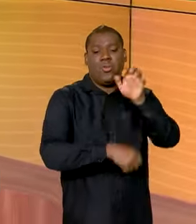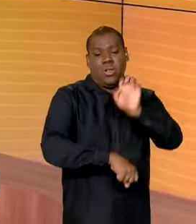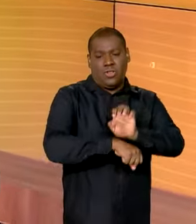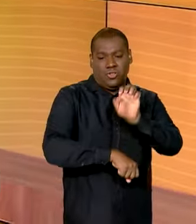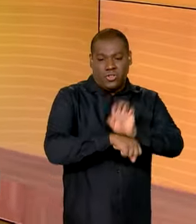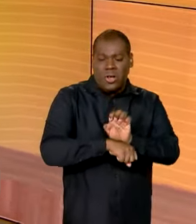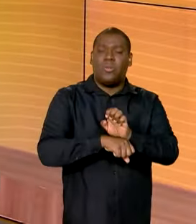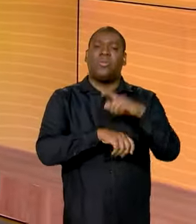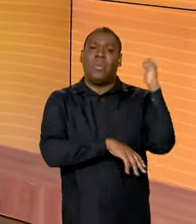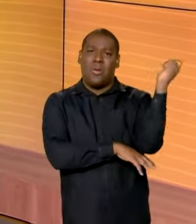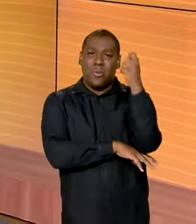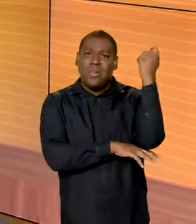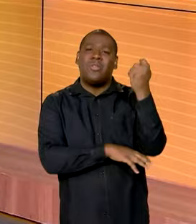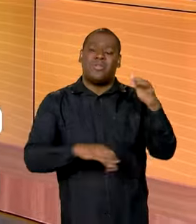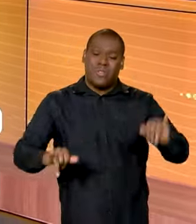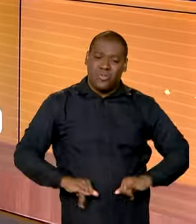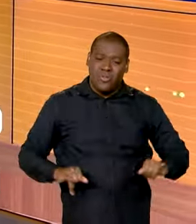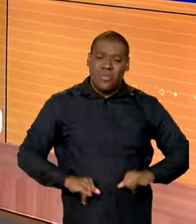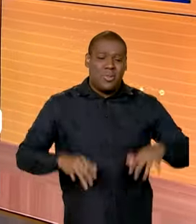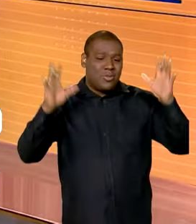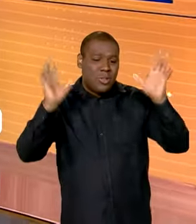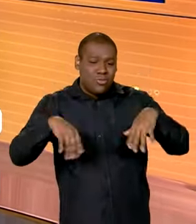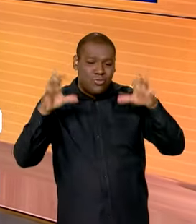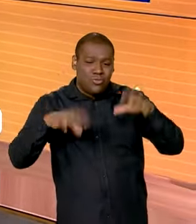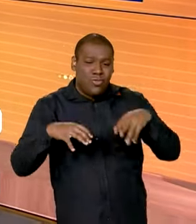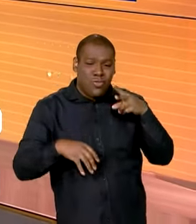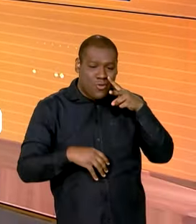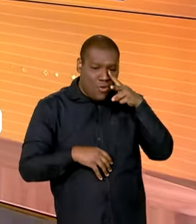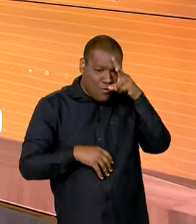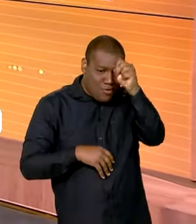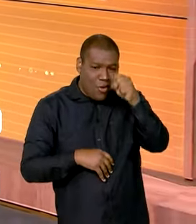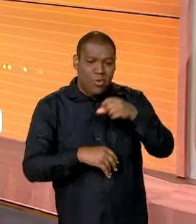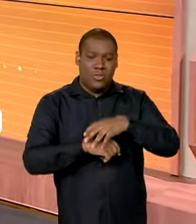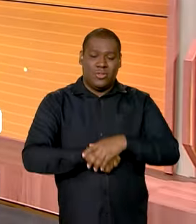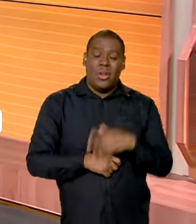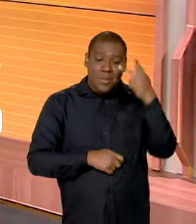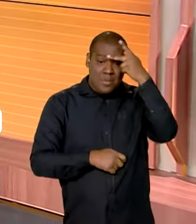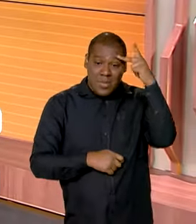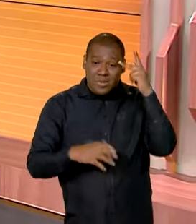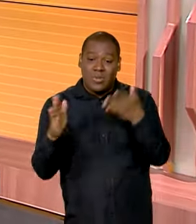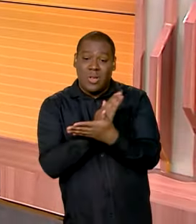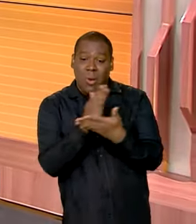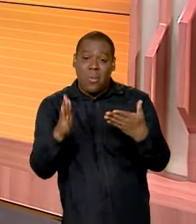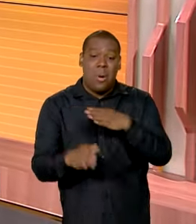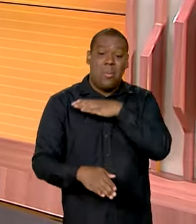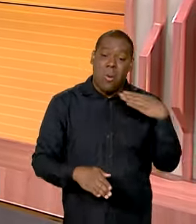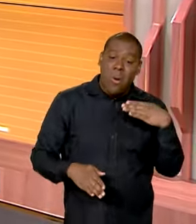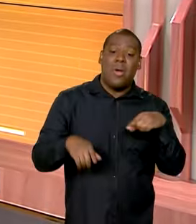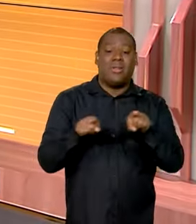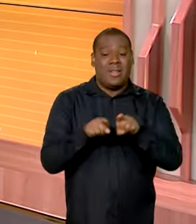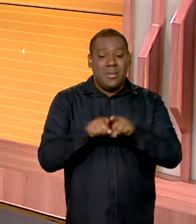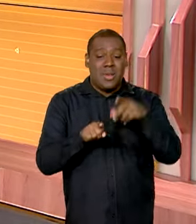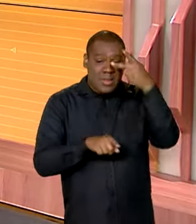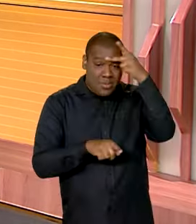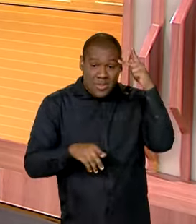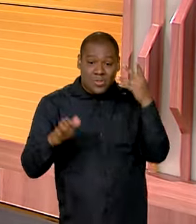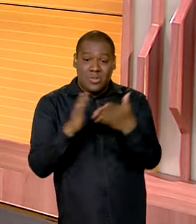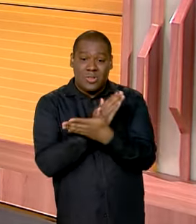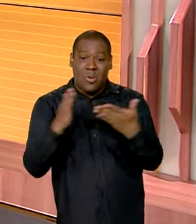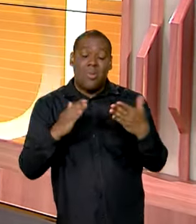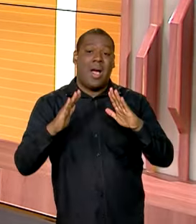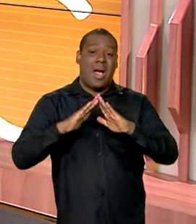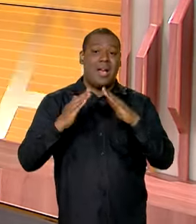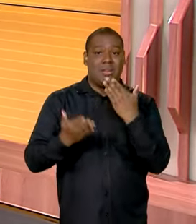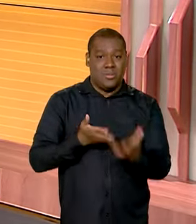sofre com chuvas intensas que já provocaram aí mortes e deixaram desabrigados. Vamos ao Palácio do Planalto falar com a